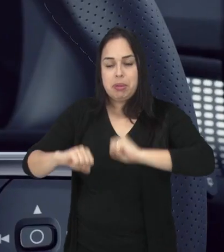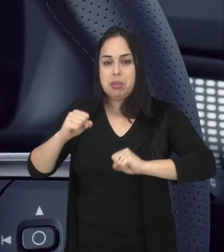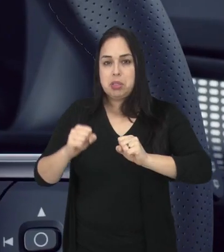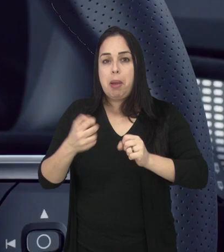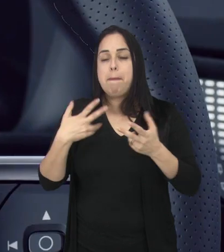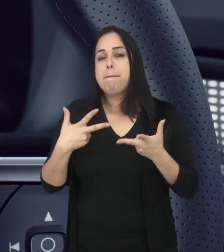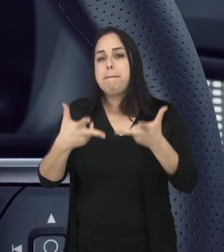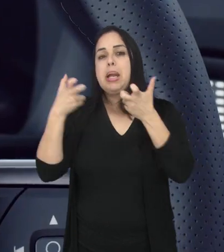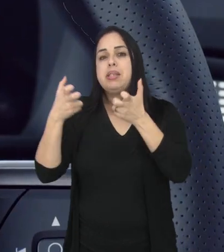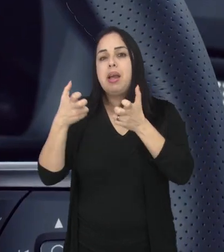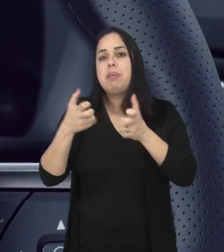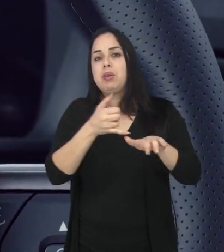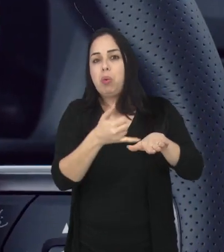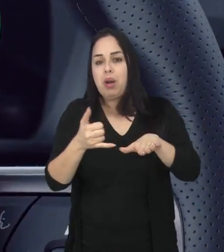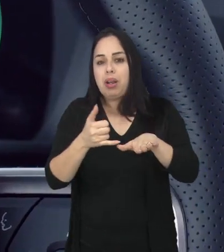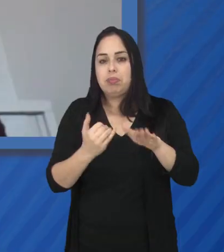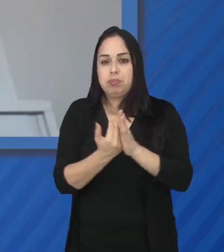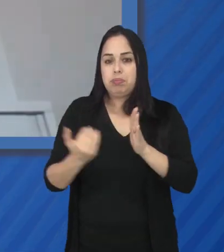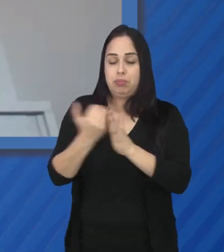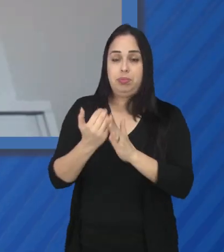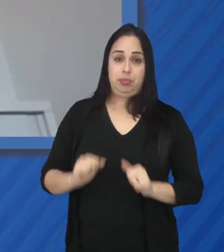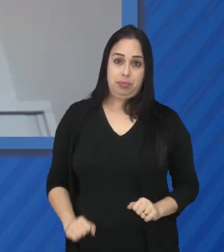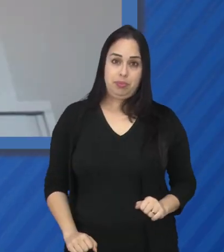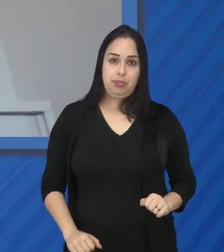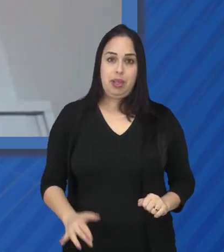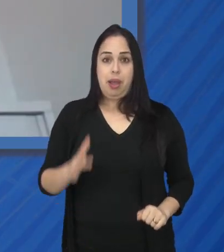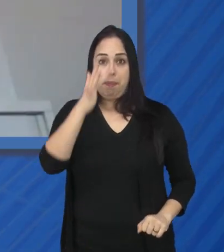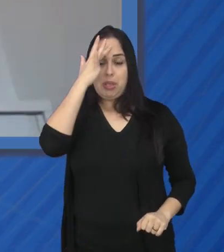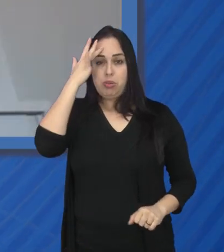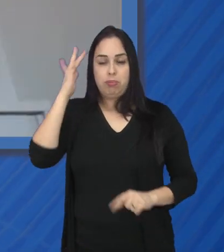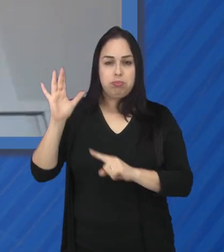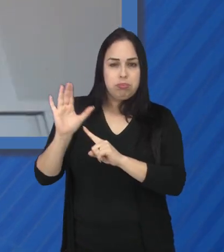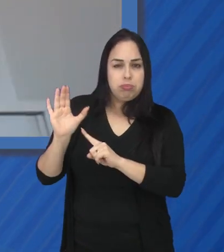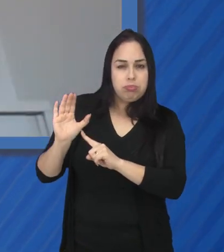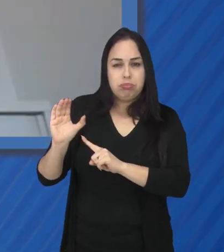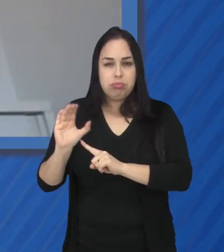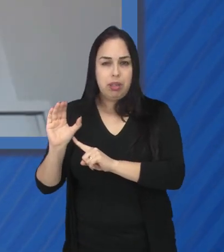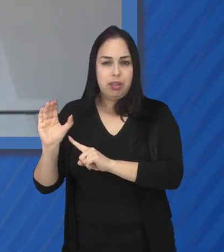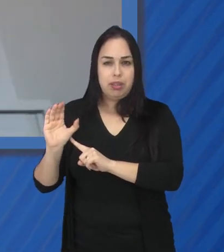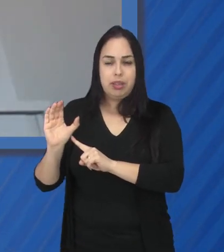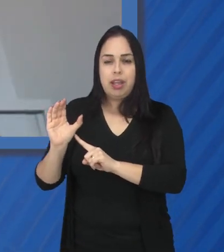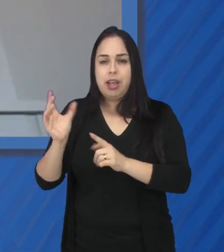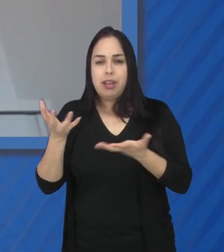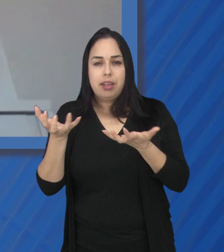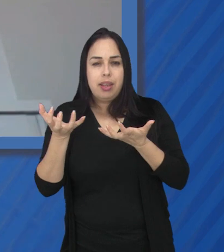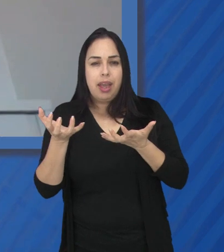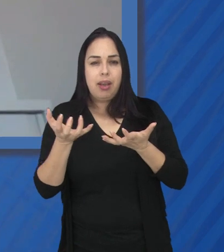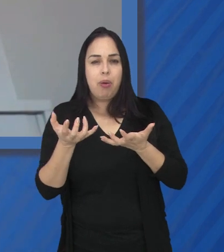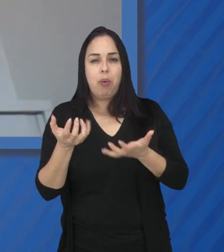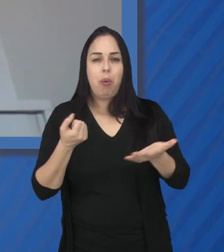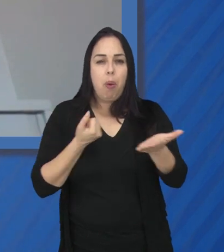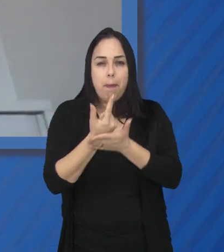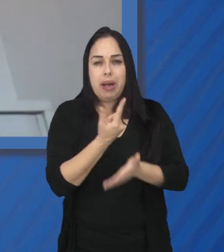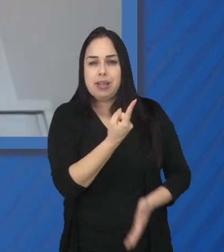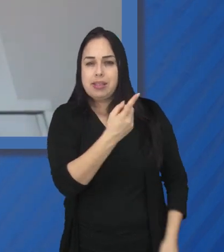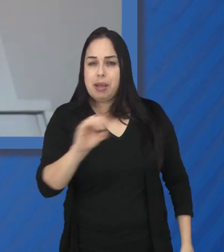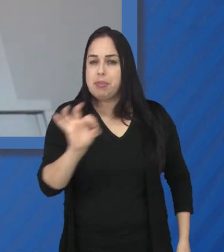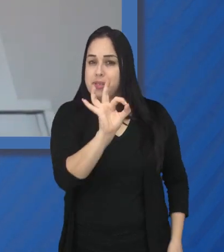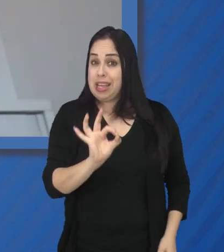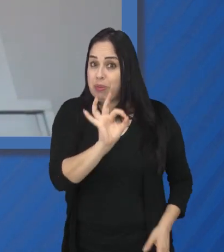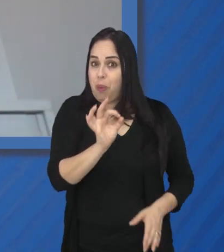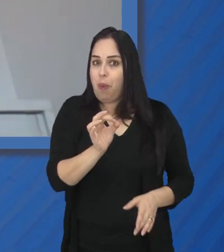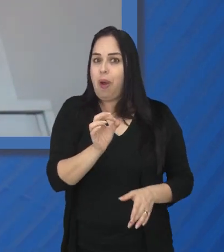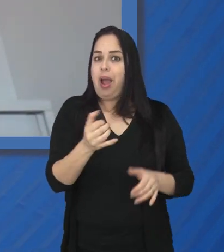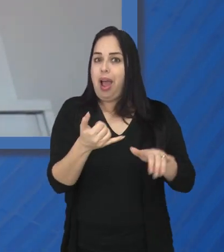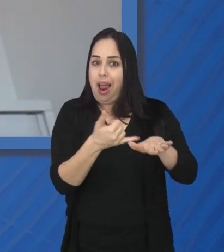já é perceptível no dia a dia. Sim, o cliente chega muito, quando ele quer um carro 100% elétrico, ele já